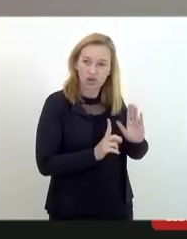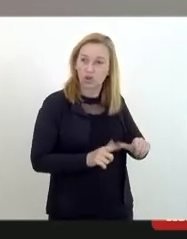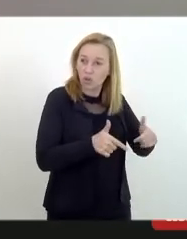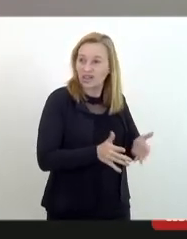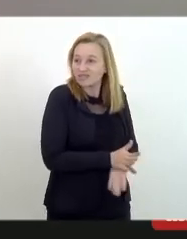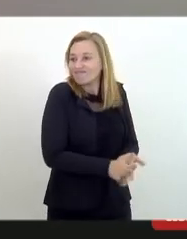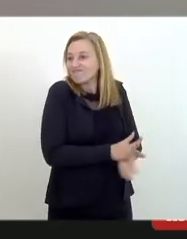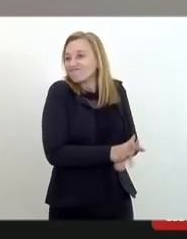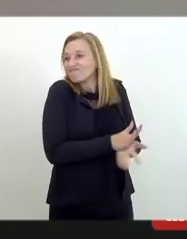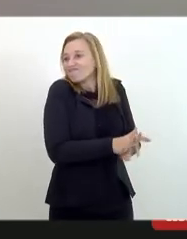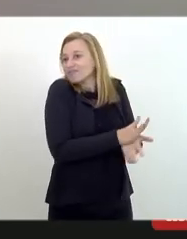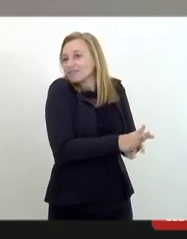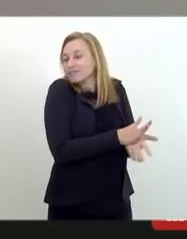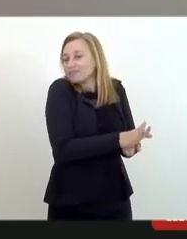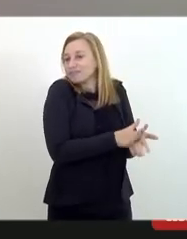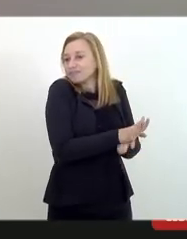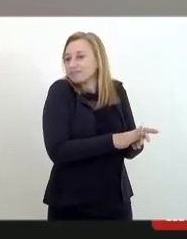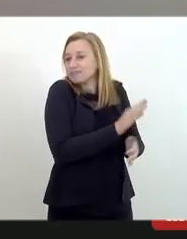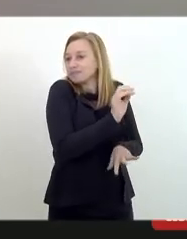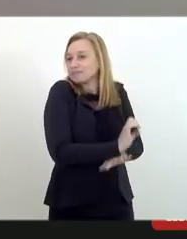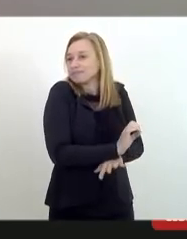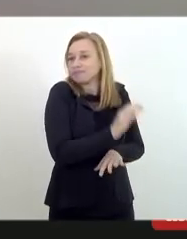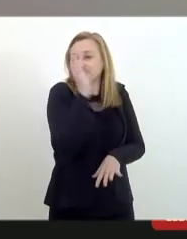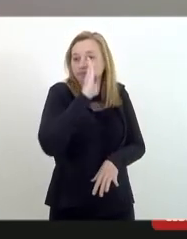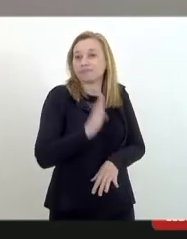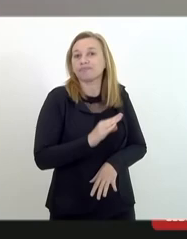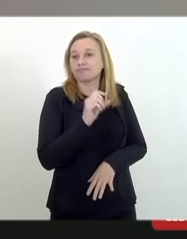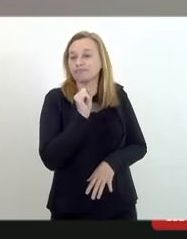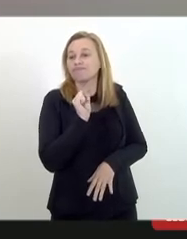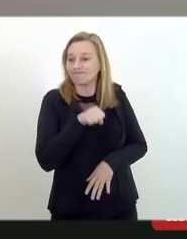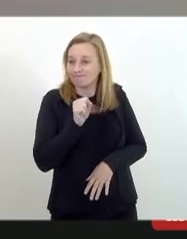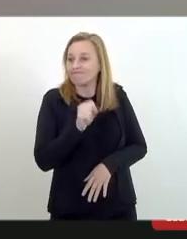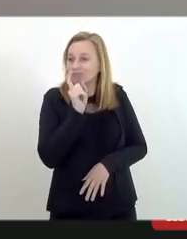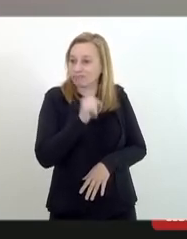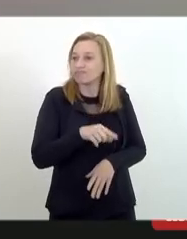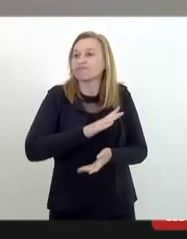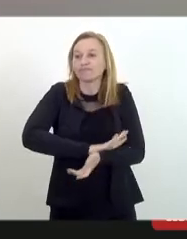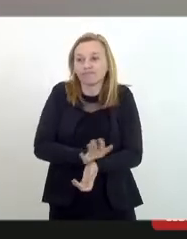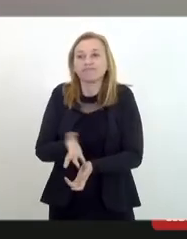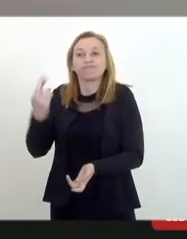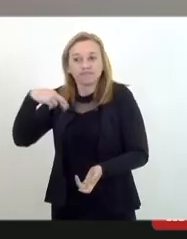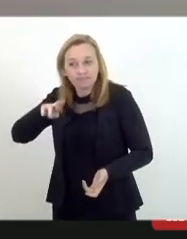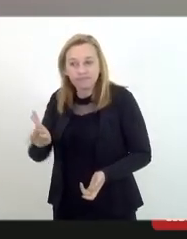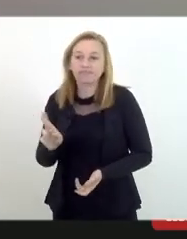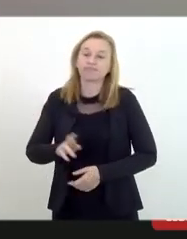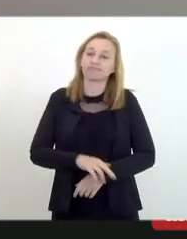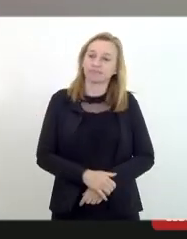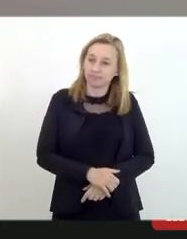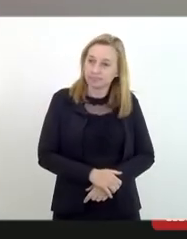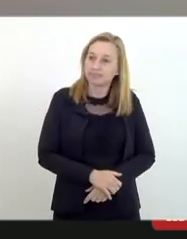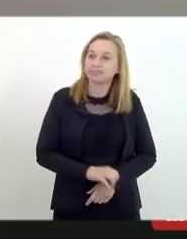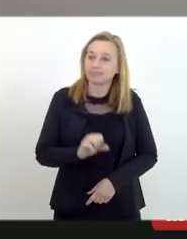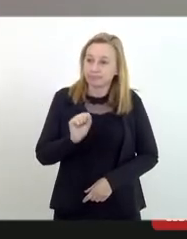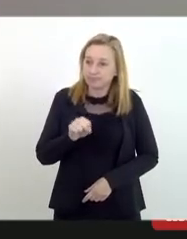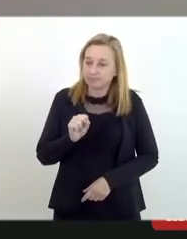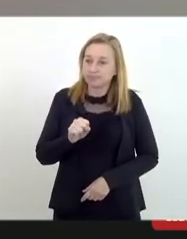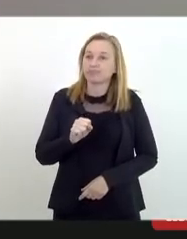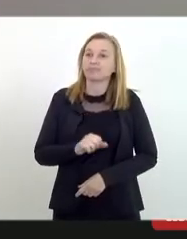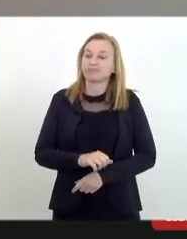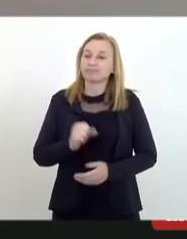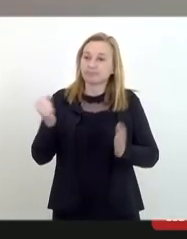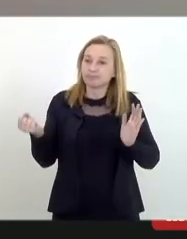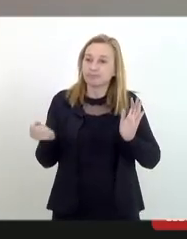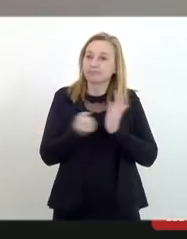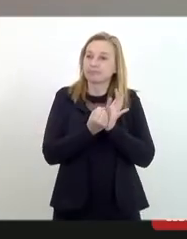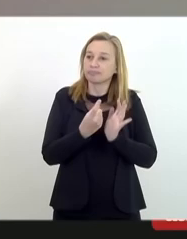proporcional por parte do Estado brasileiro esse sim é um racismo estrutural institucional epistemológico que marca